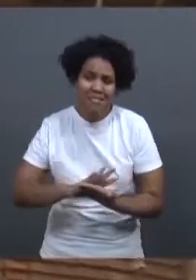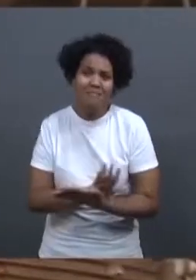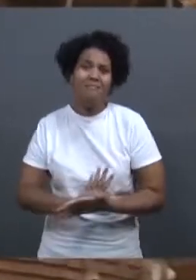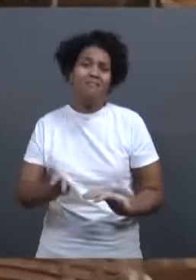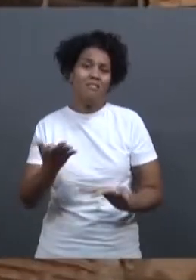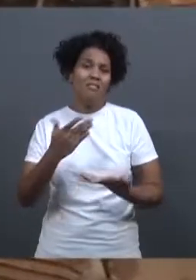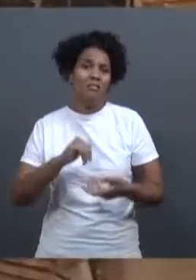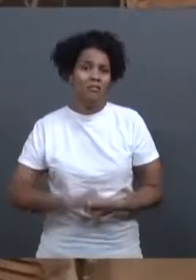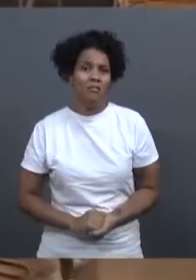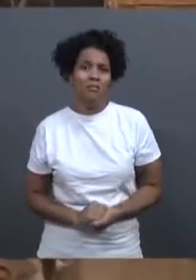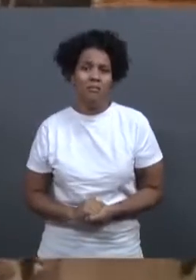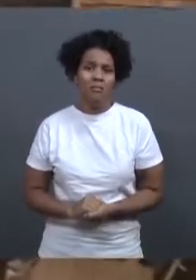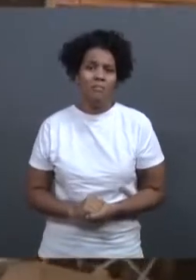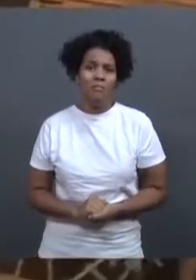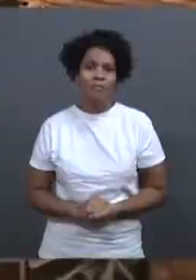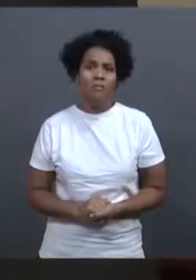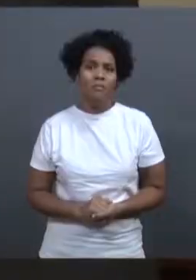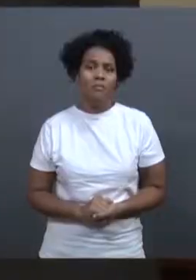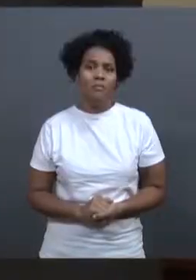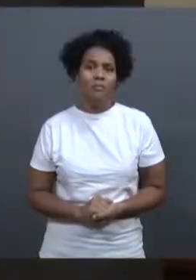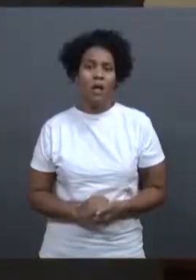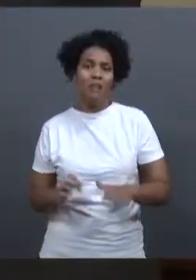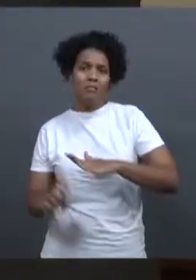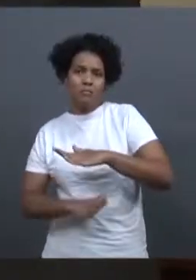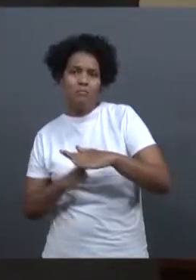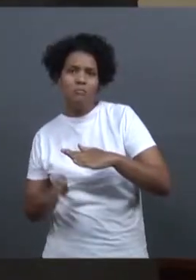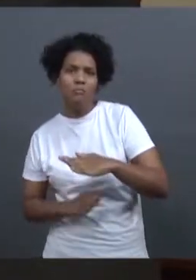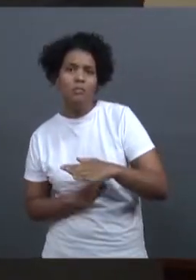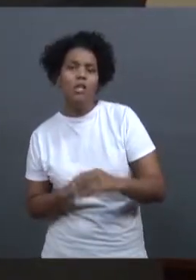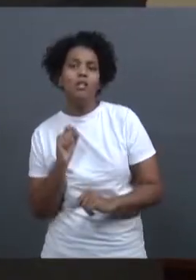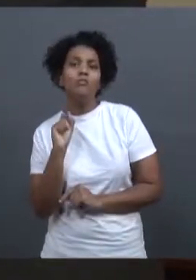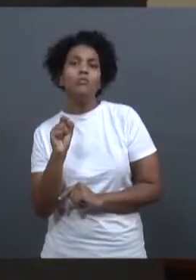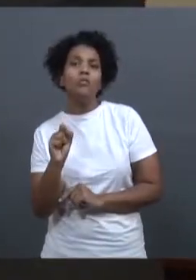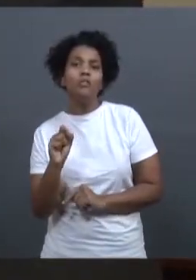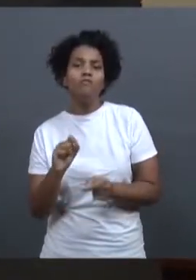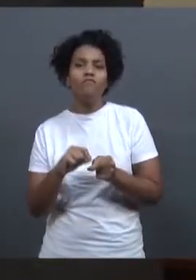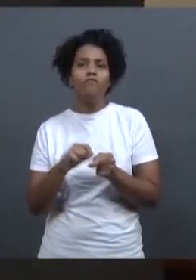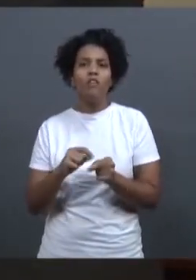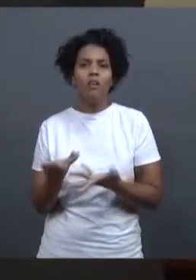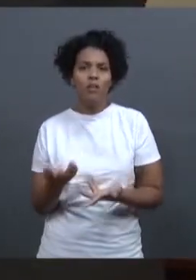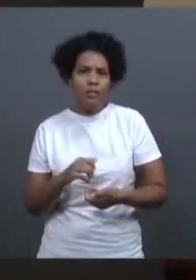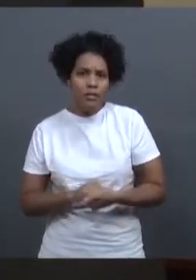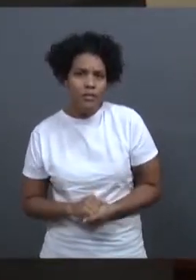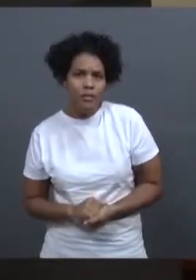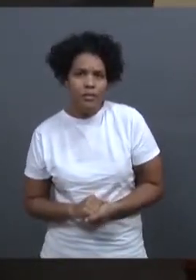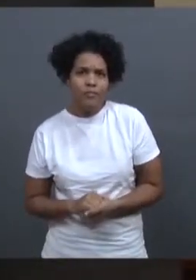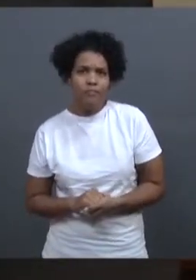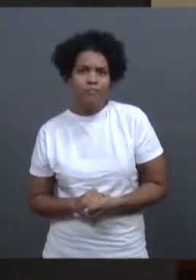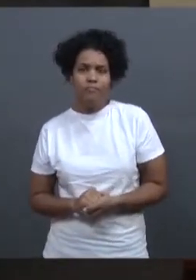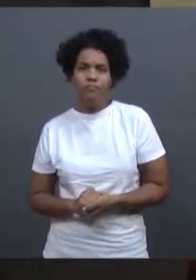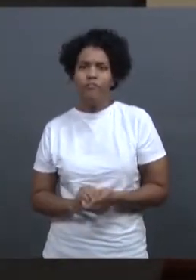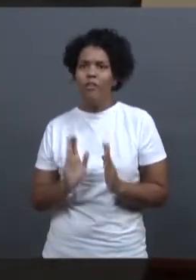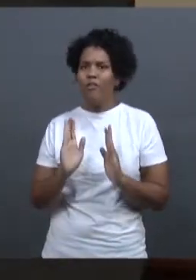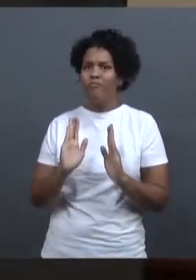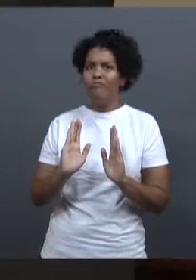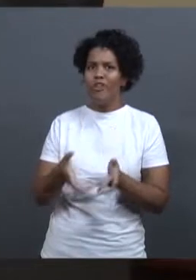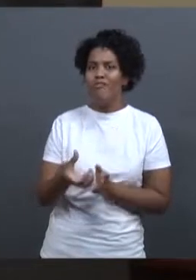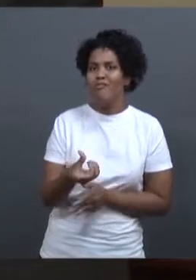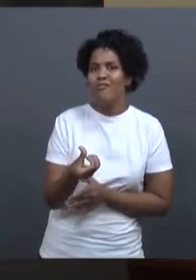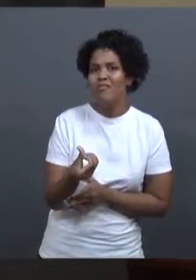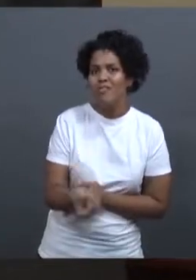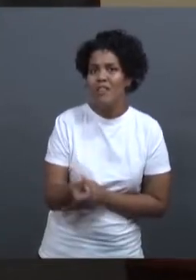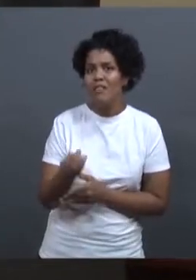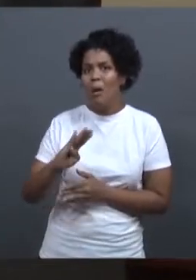A Fundação Renova, que foi instituída pelas empresas para reparar os danos, ela já recebeu mais de 6 bilhões